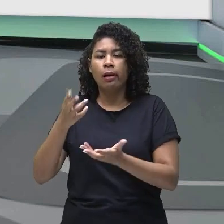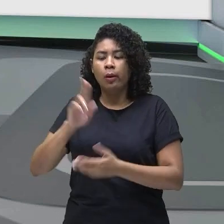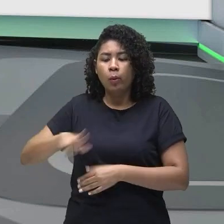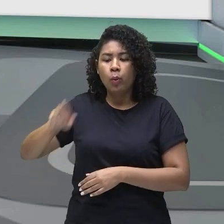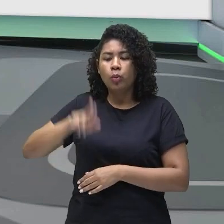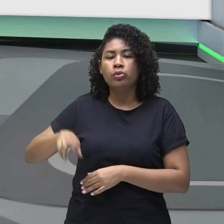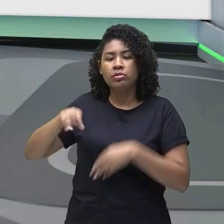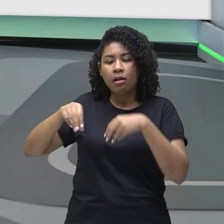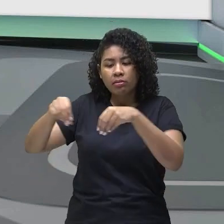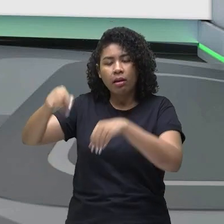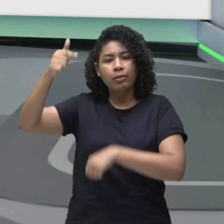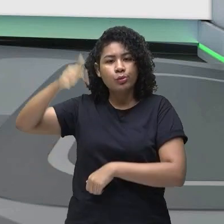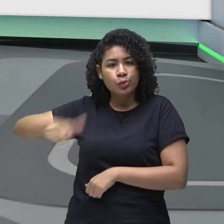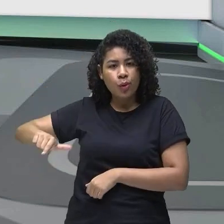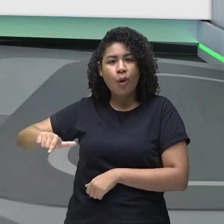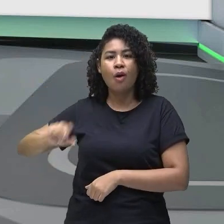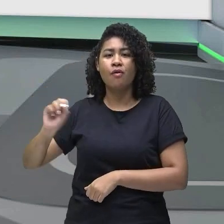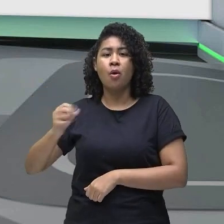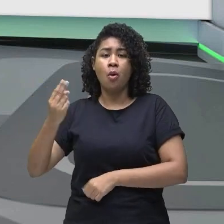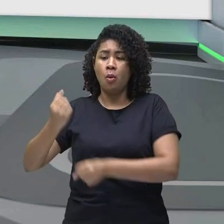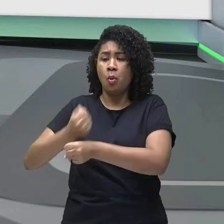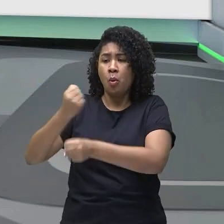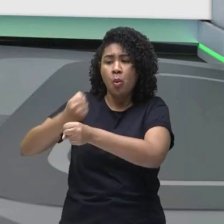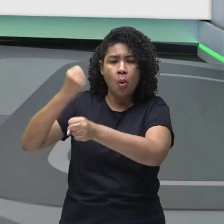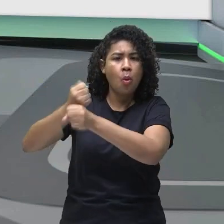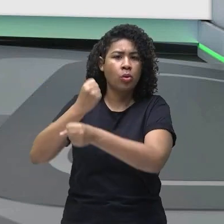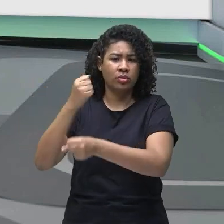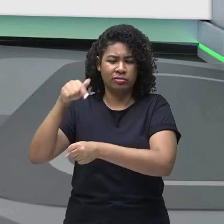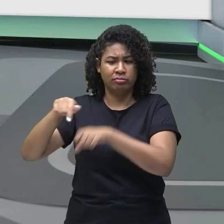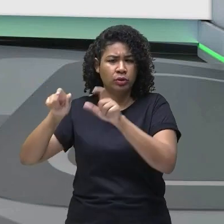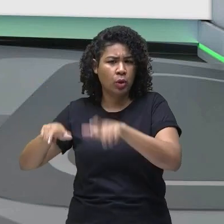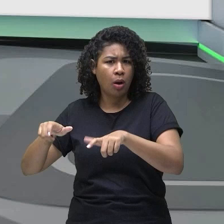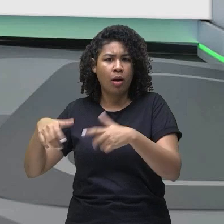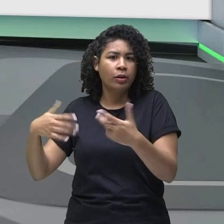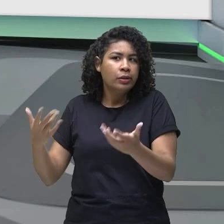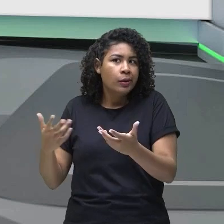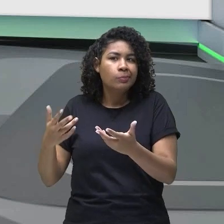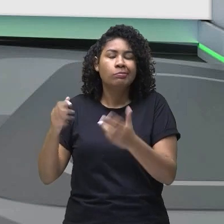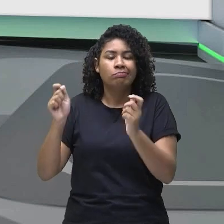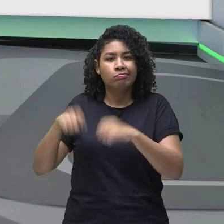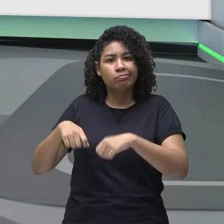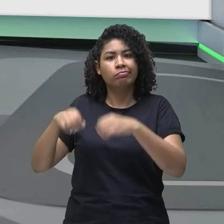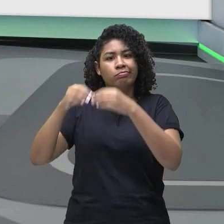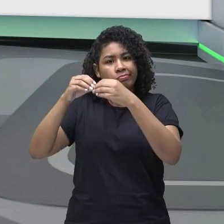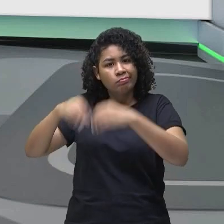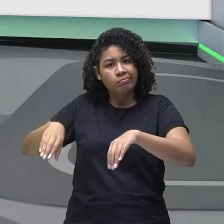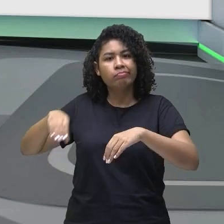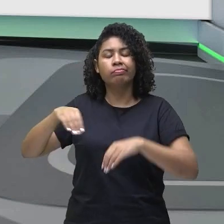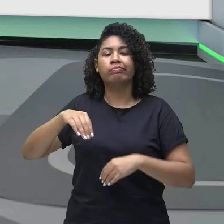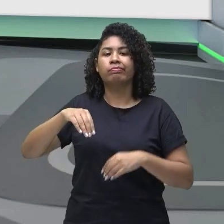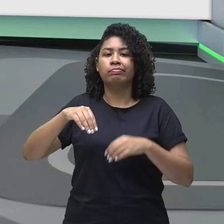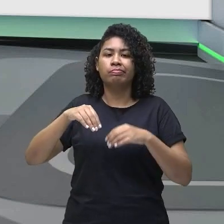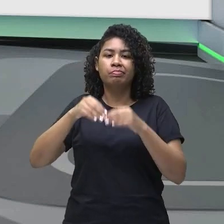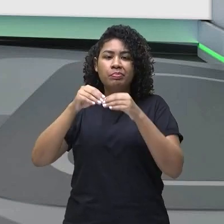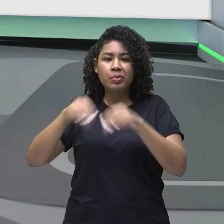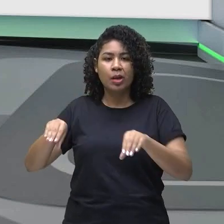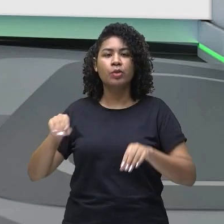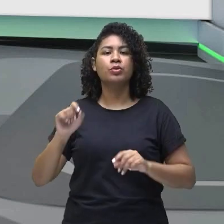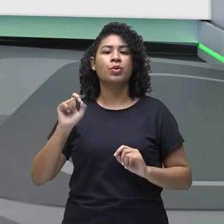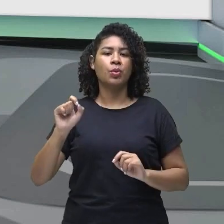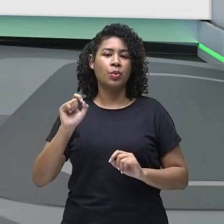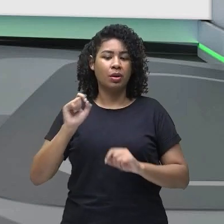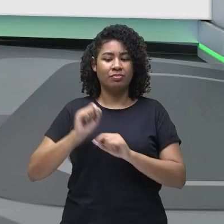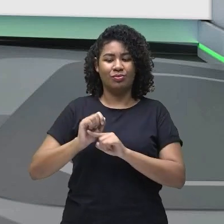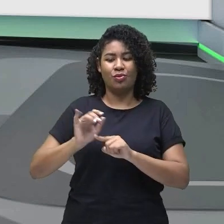outro tipo de construção também pode ocasionar mais efeito lá nos gases do